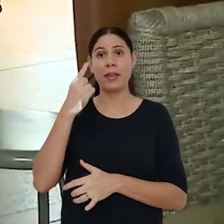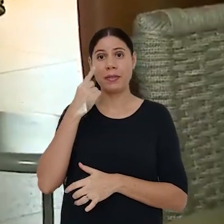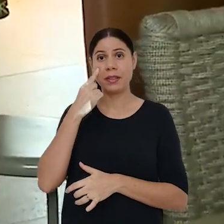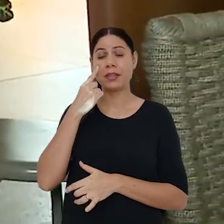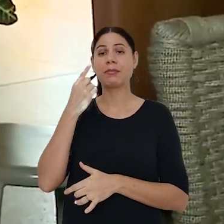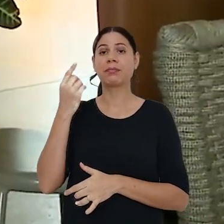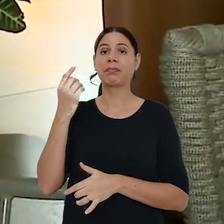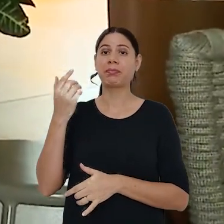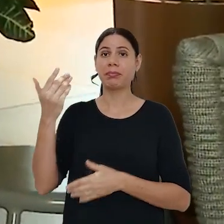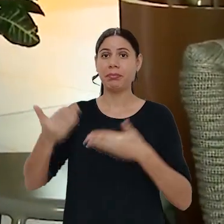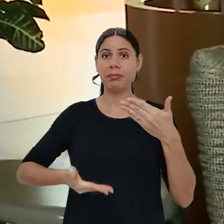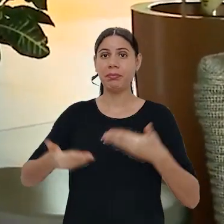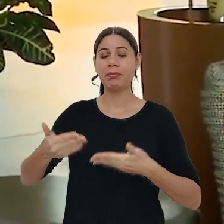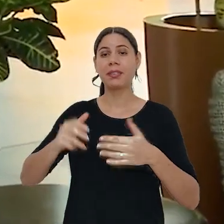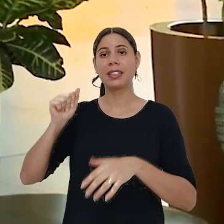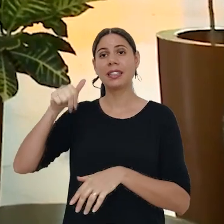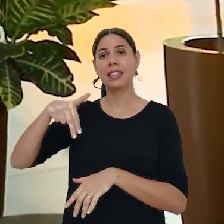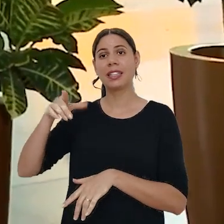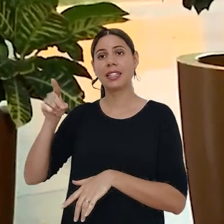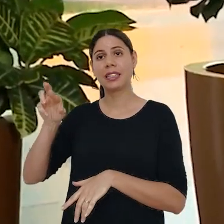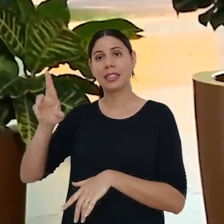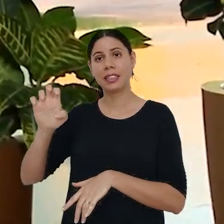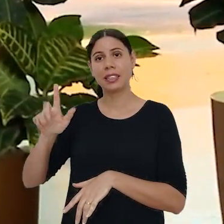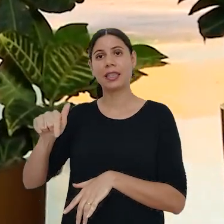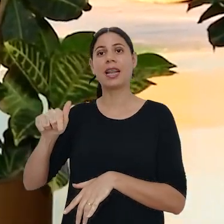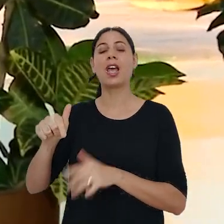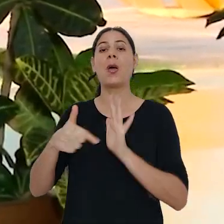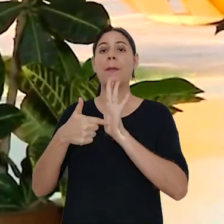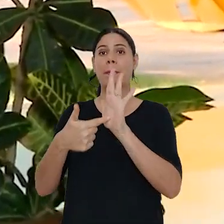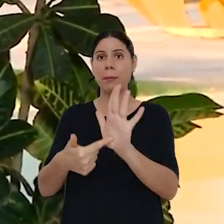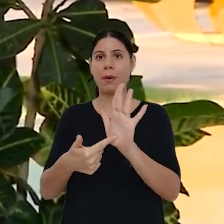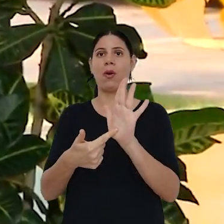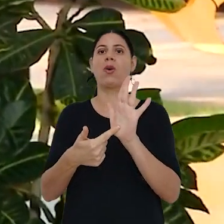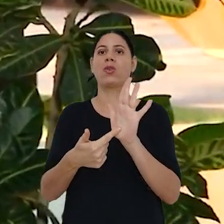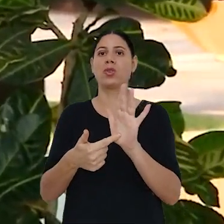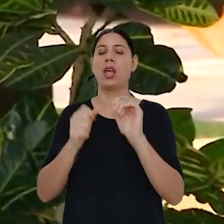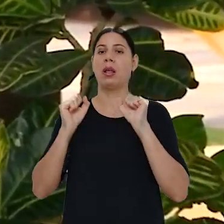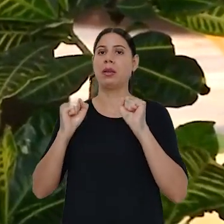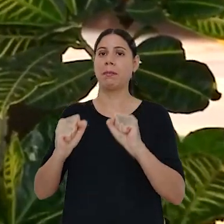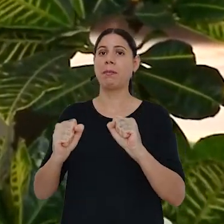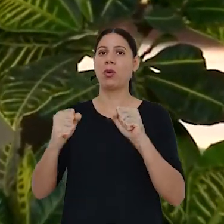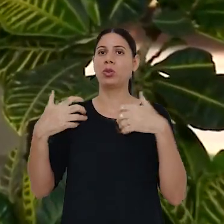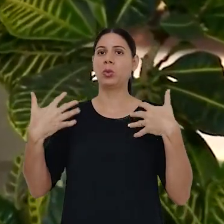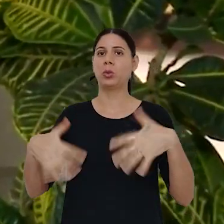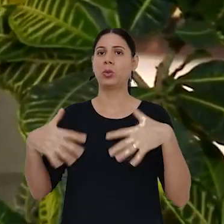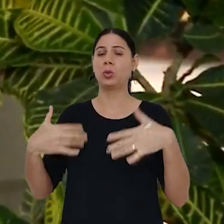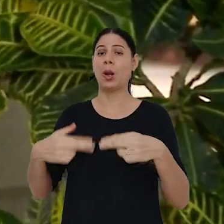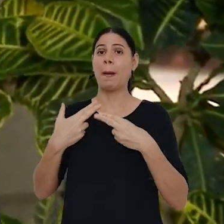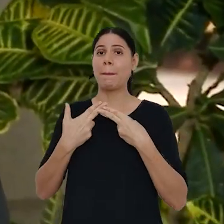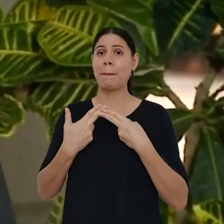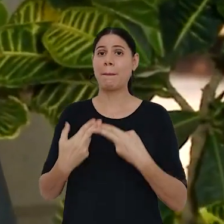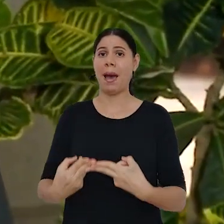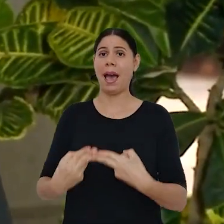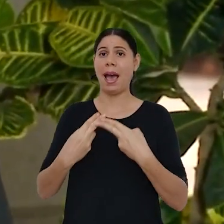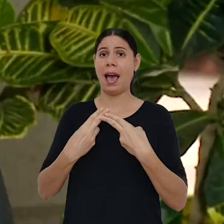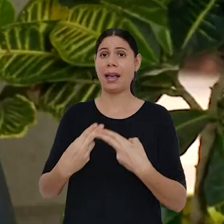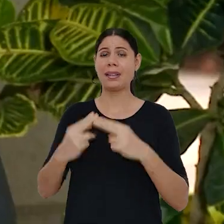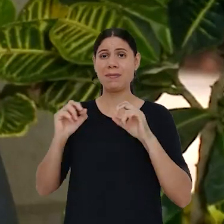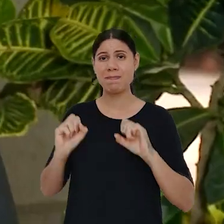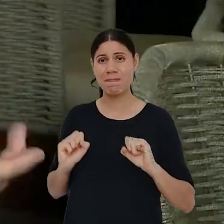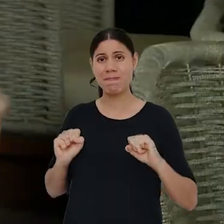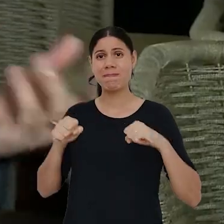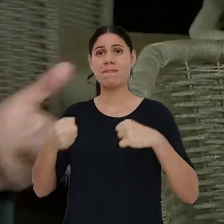situação do servidor público André Azevedo ilustra o que para muitos pode ser uma verdadeira prova de paciência e